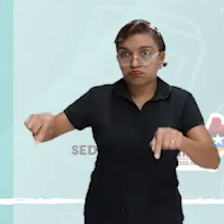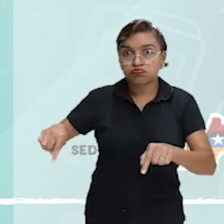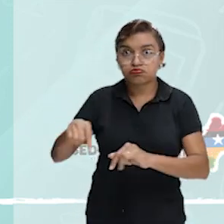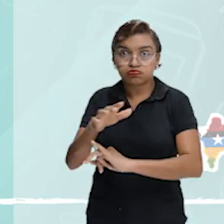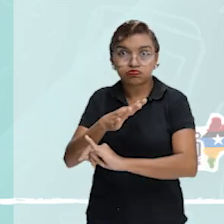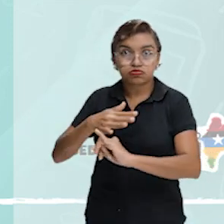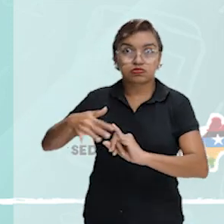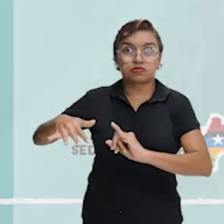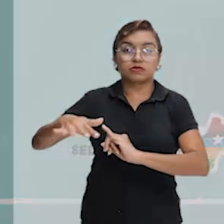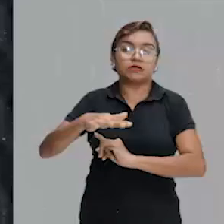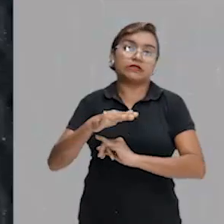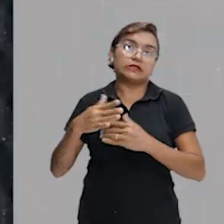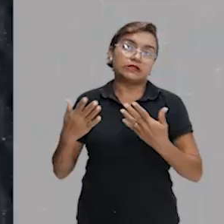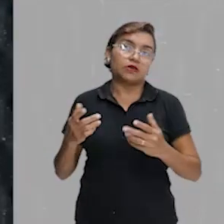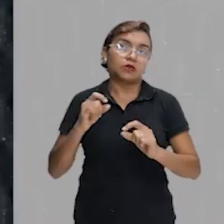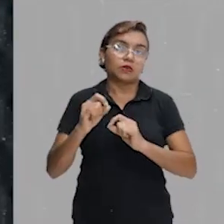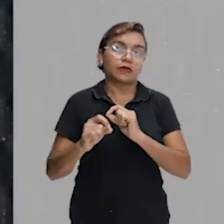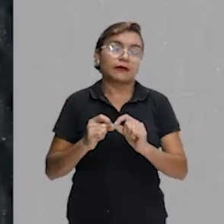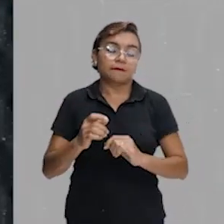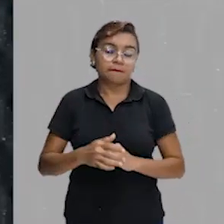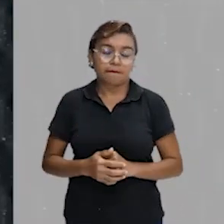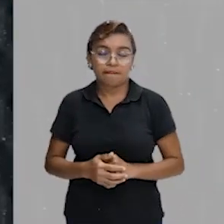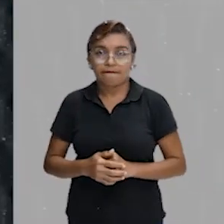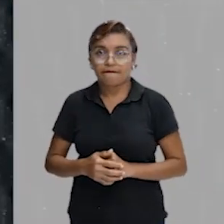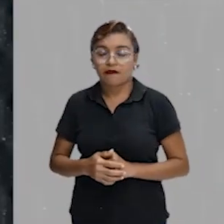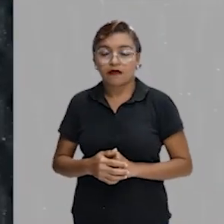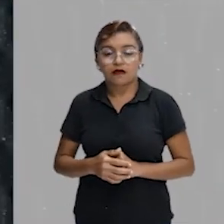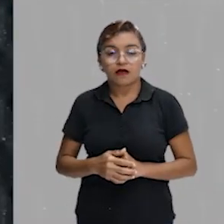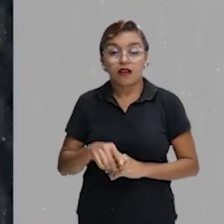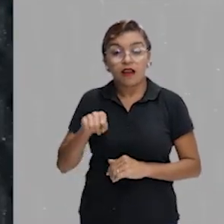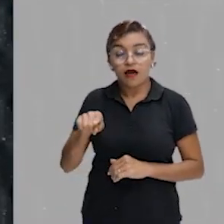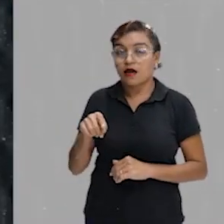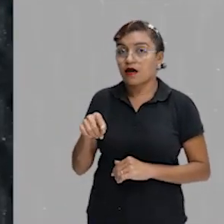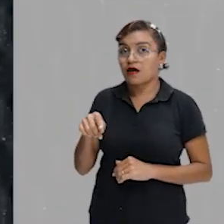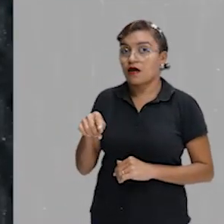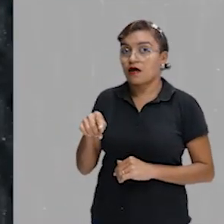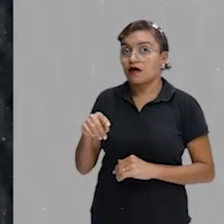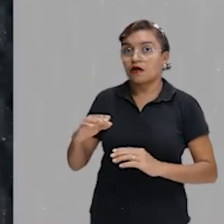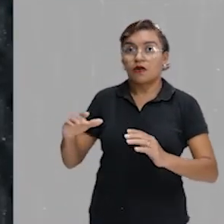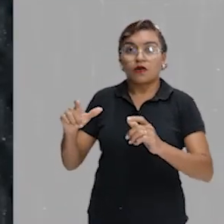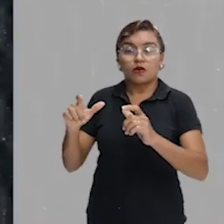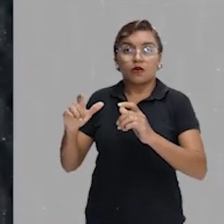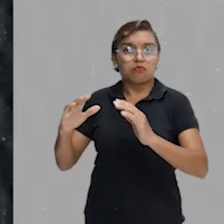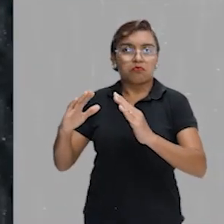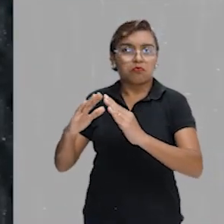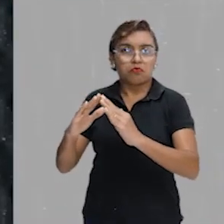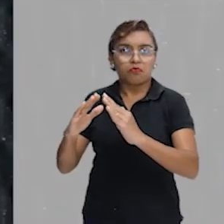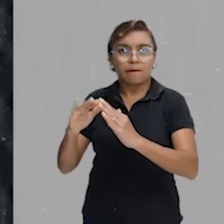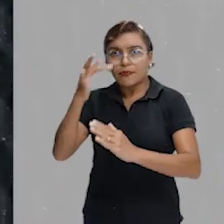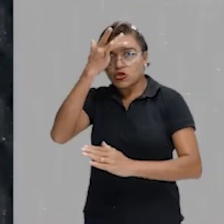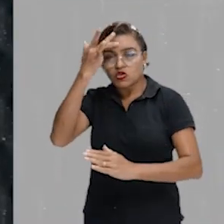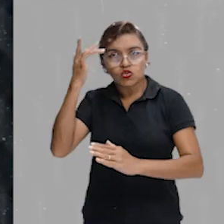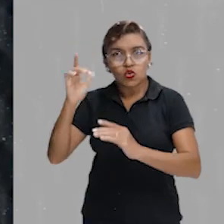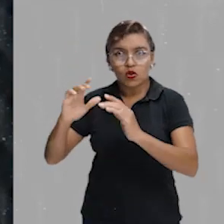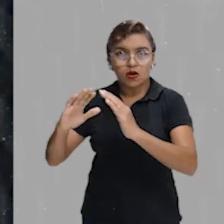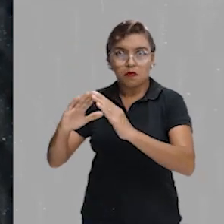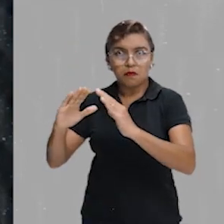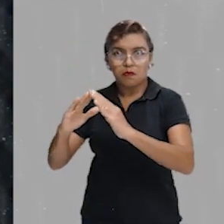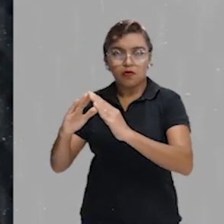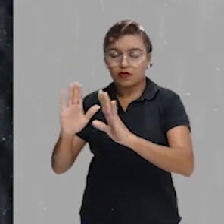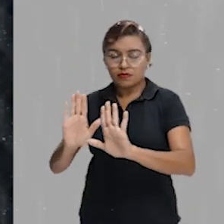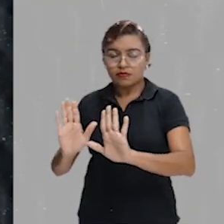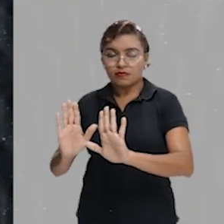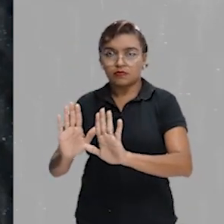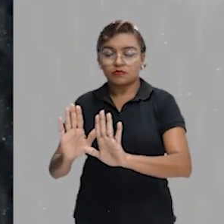algumas, como eu já disse para vocês, não mora ninguém, são desabitadas, e com certeza